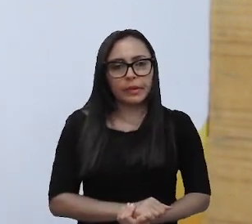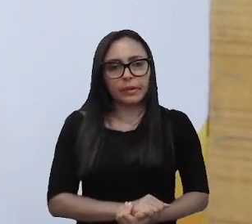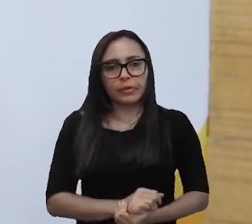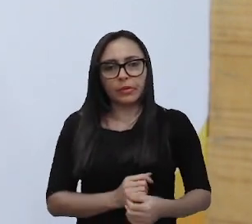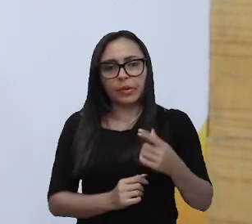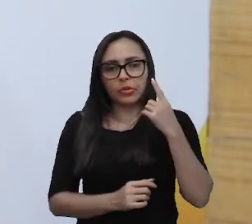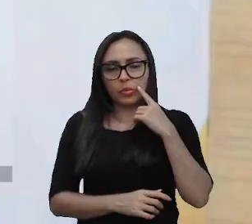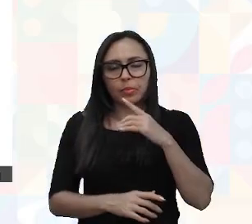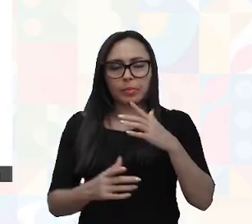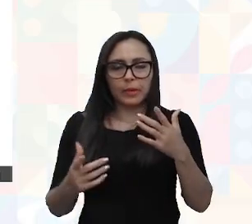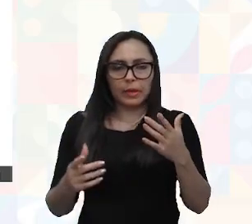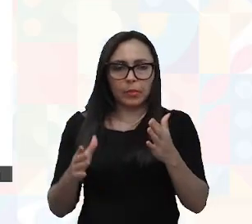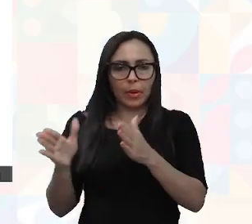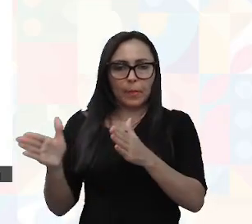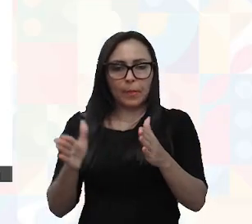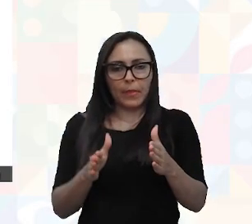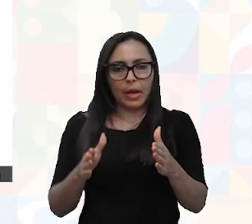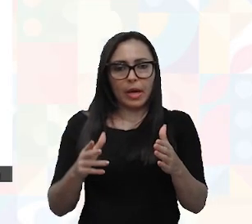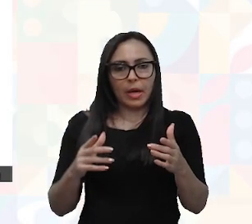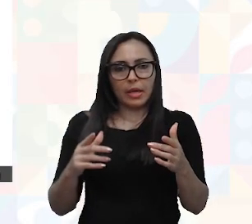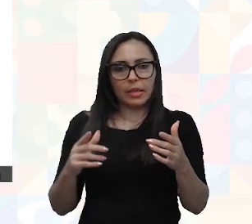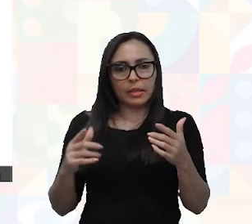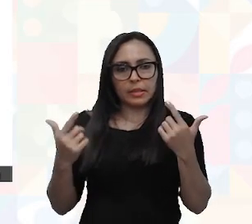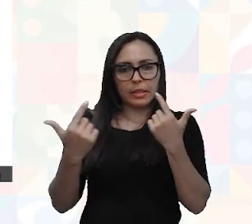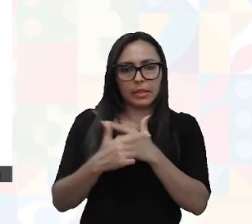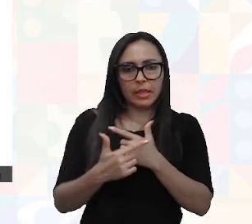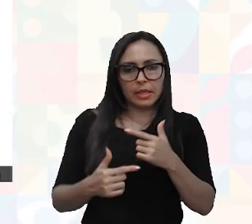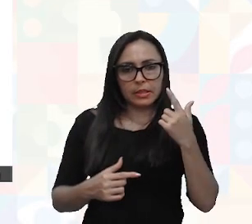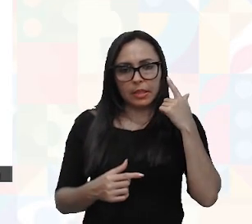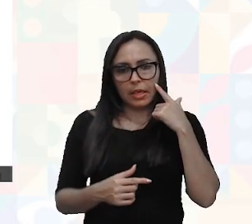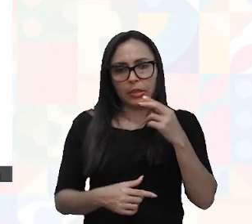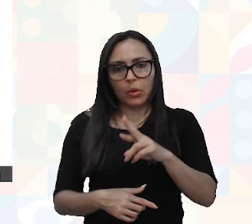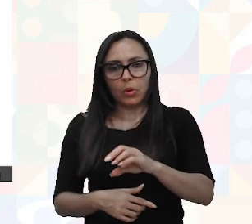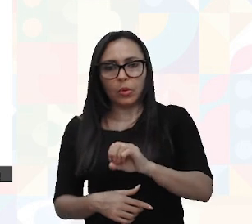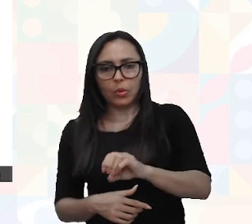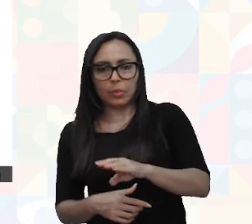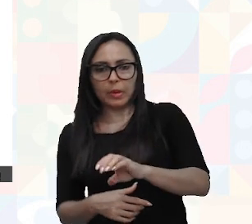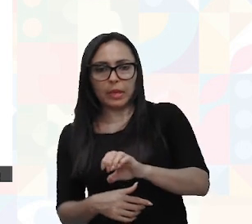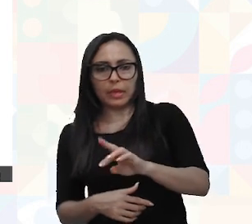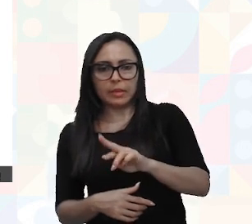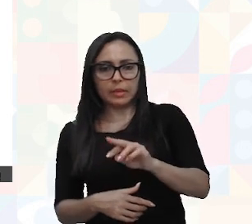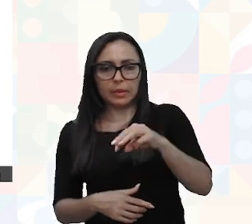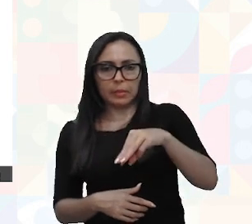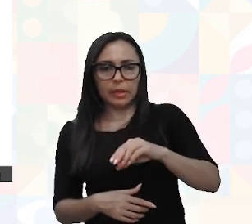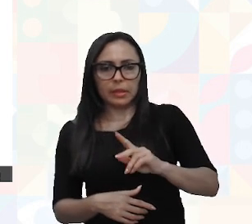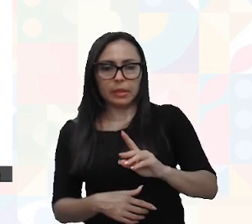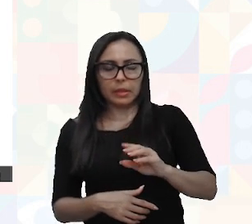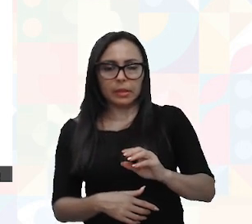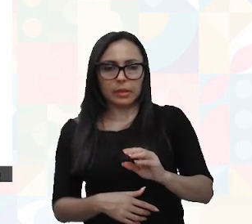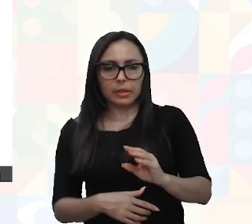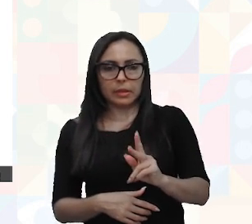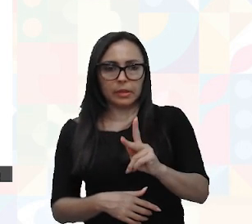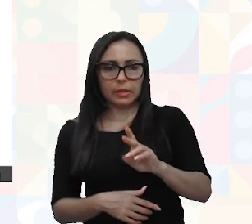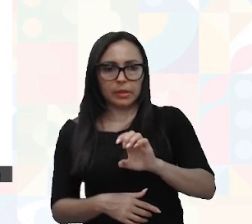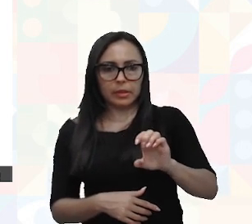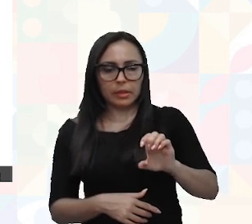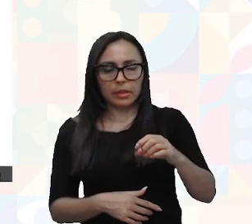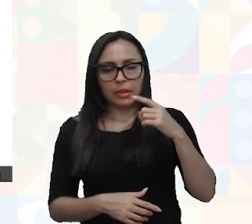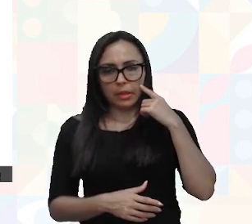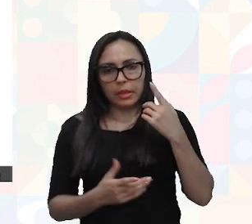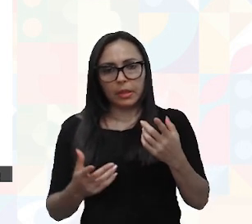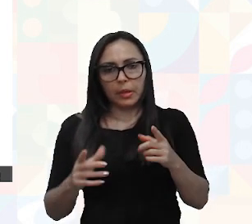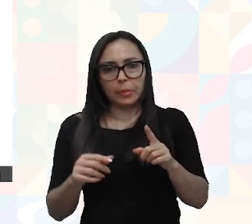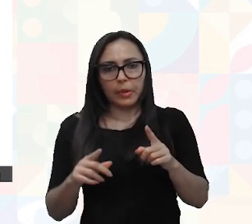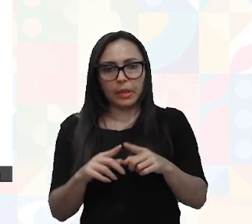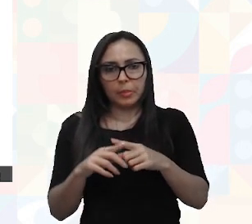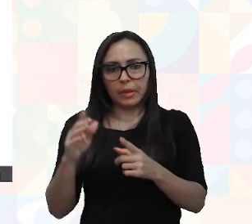engraçadas, por Nelson Covell, e Story de Robert McClink, também é outro grande clássico. E eu queria também trazer